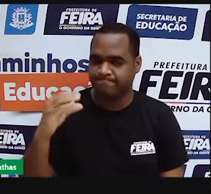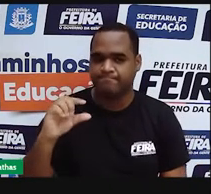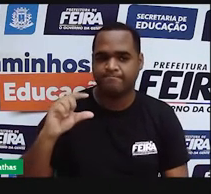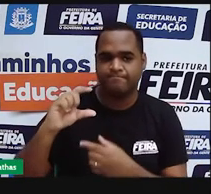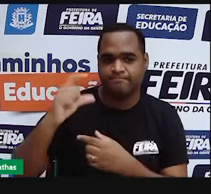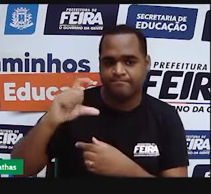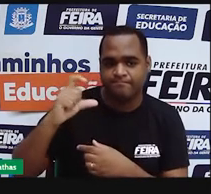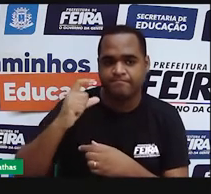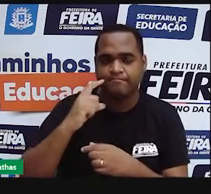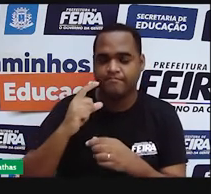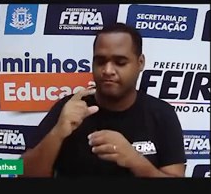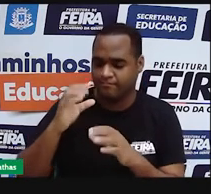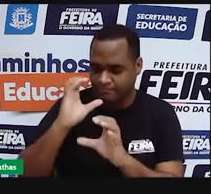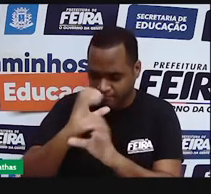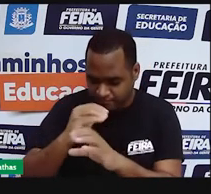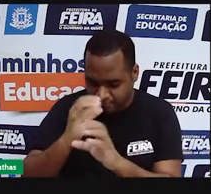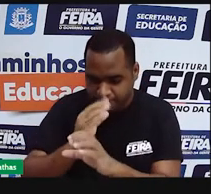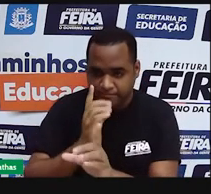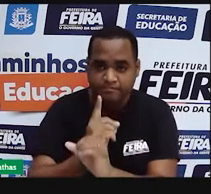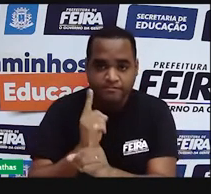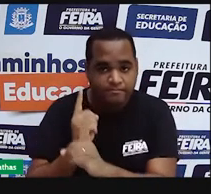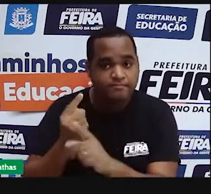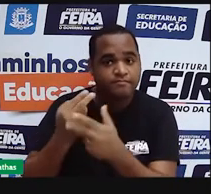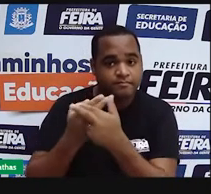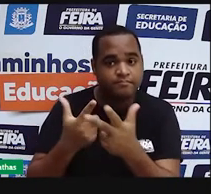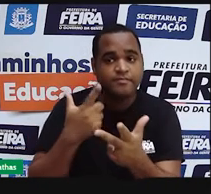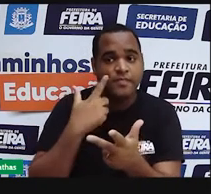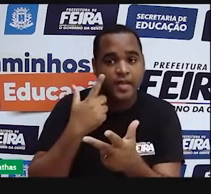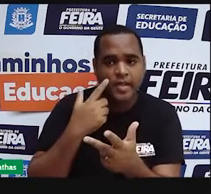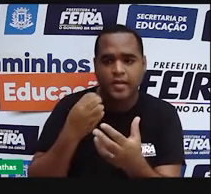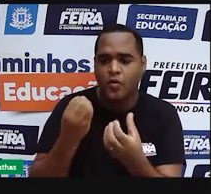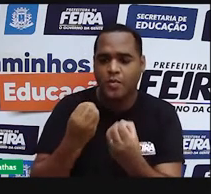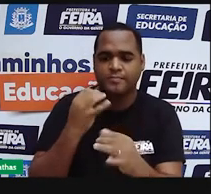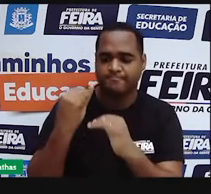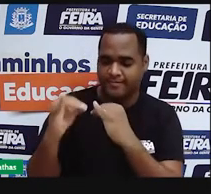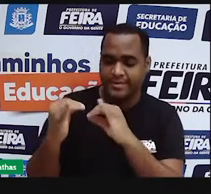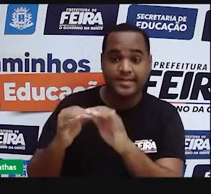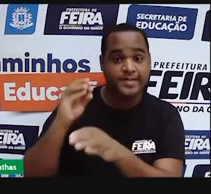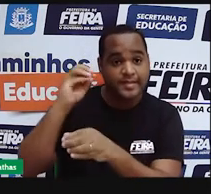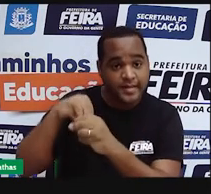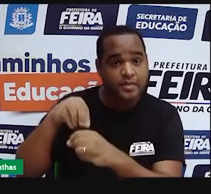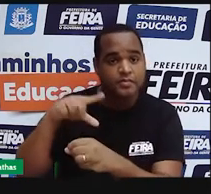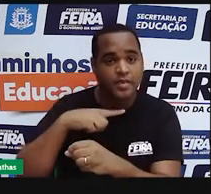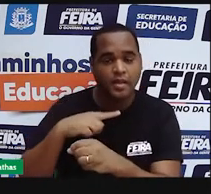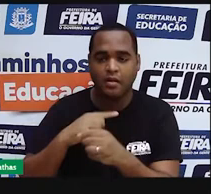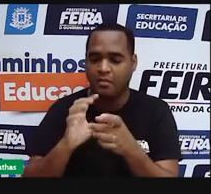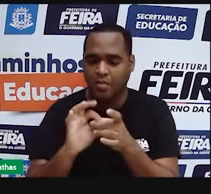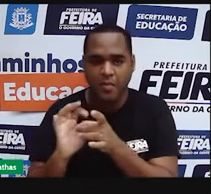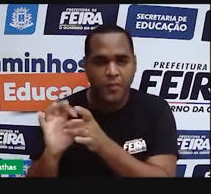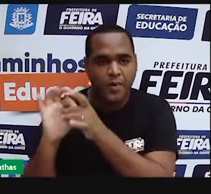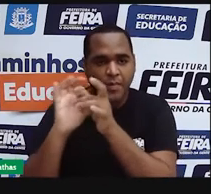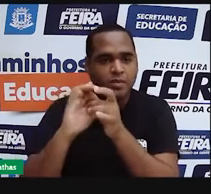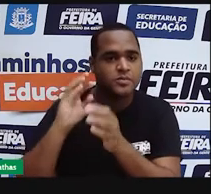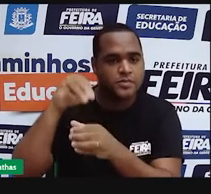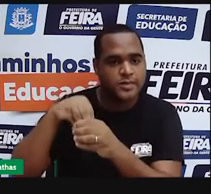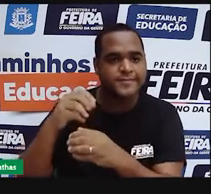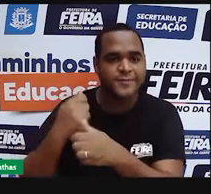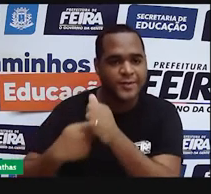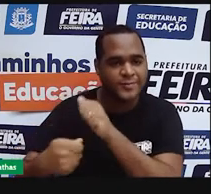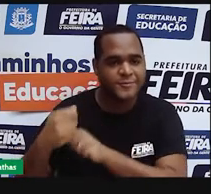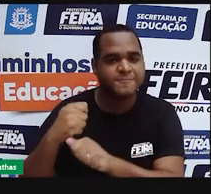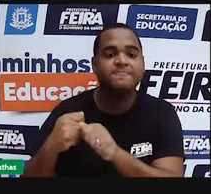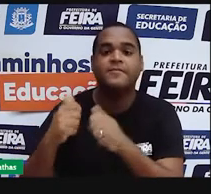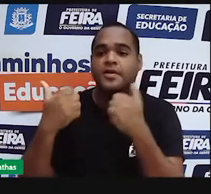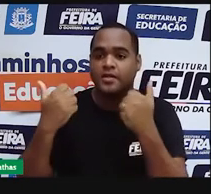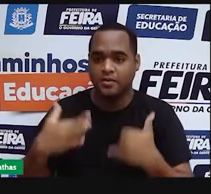de atração e de repulsão elétrica entre as partículas do átomo. Então, ele afirmou que o átomo era